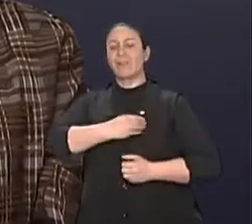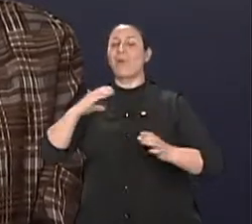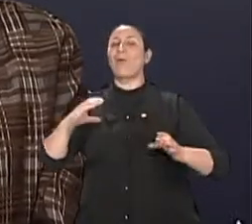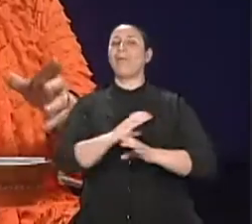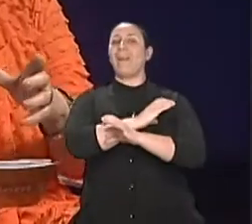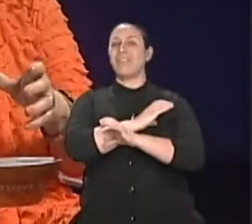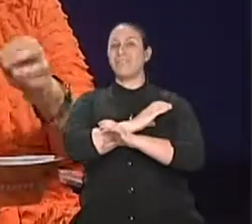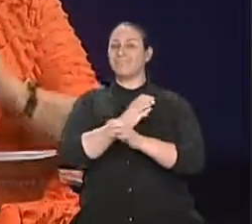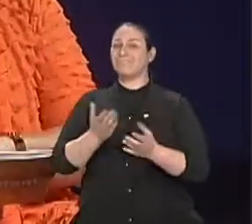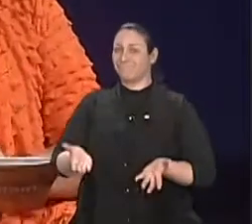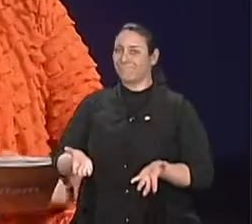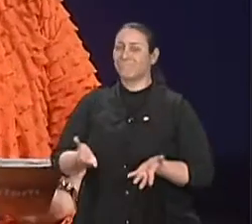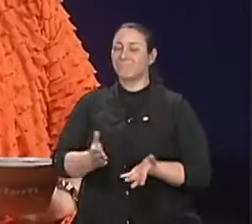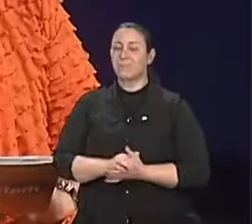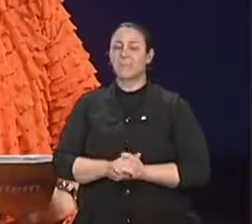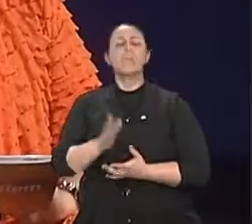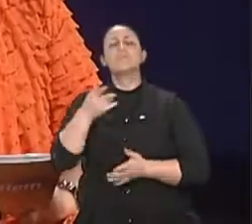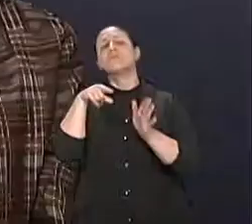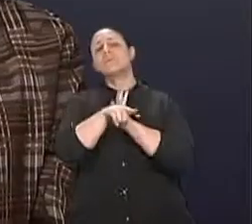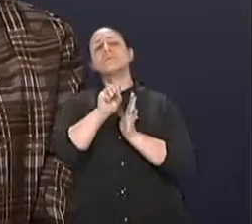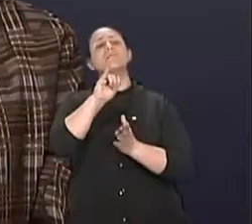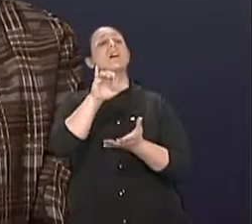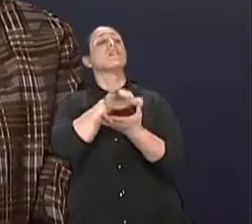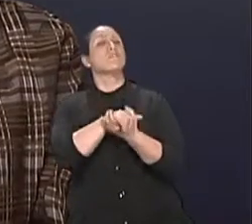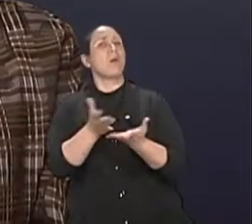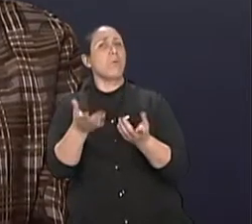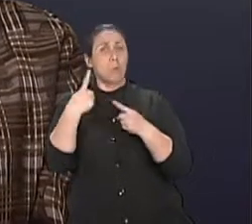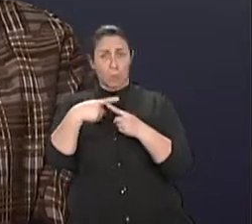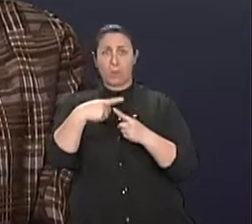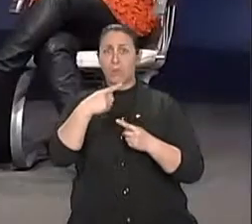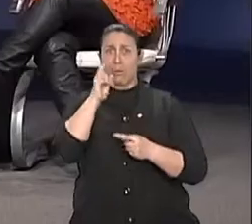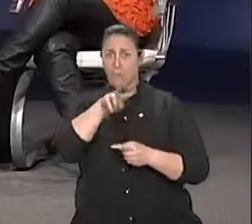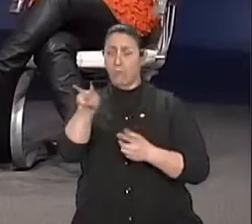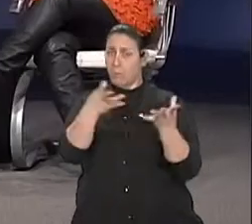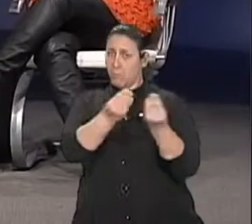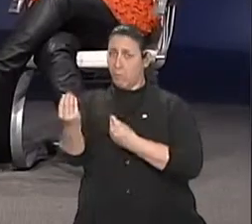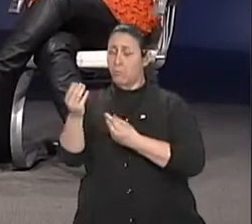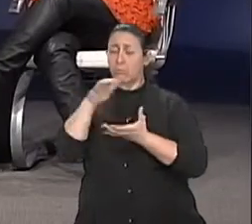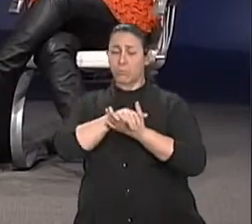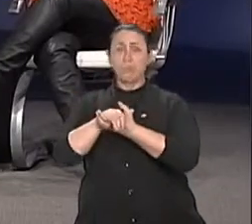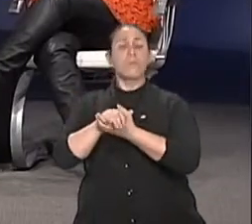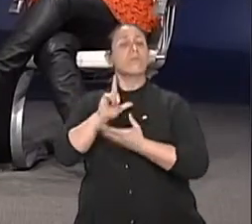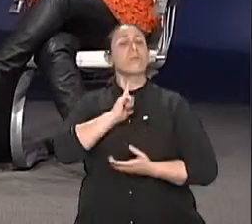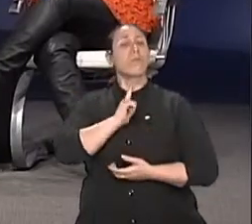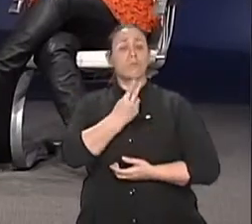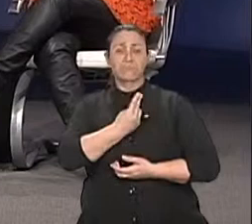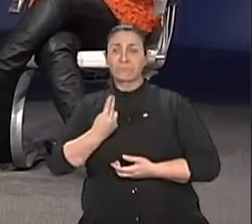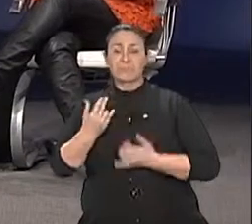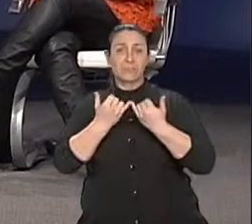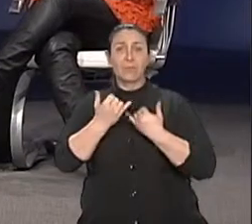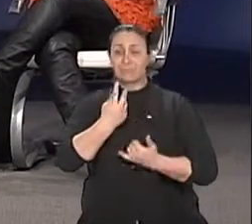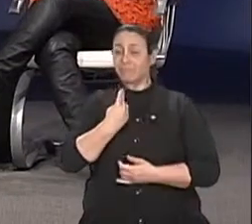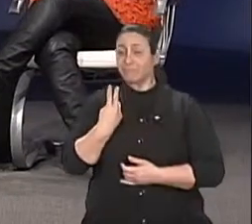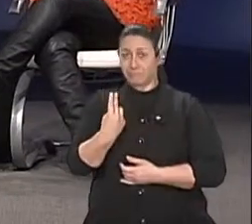Claro. Mas aí, quando é casal, a solidão, que a gente está chamando de solidão a dois, porque um casal